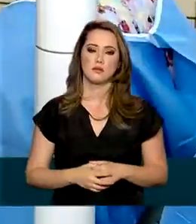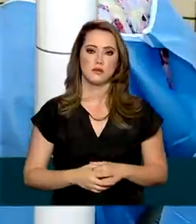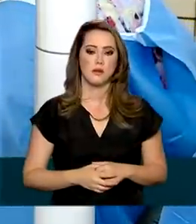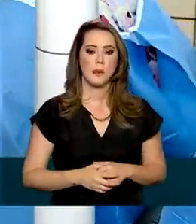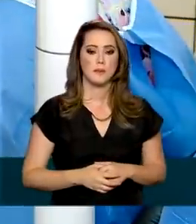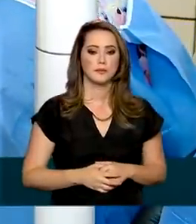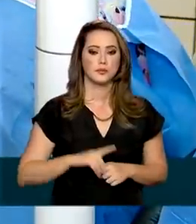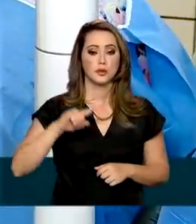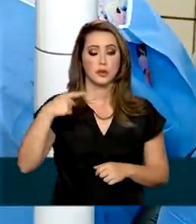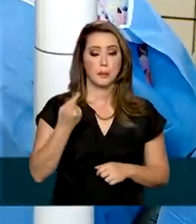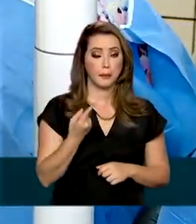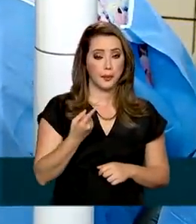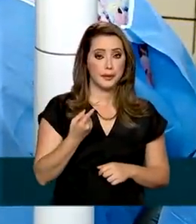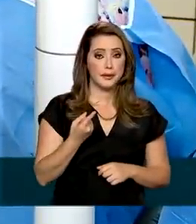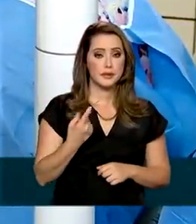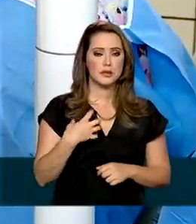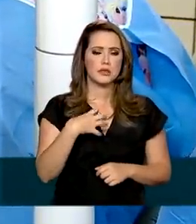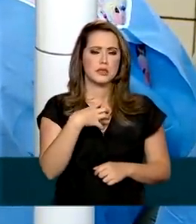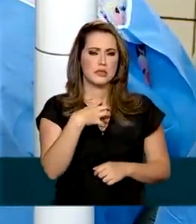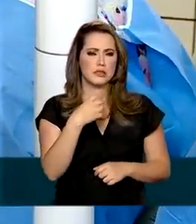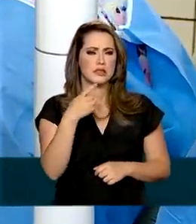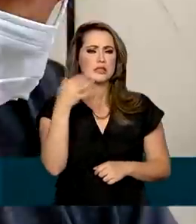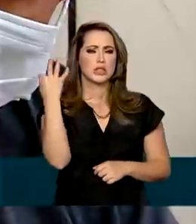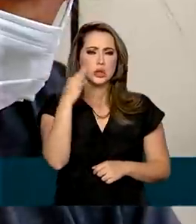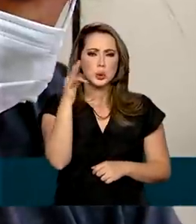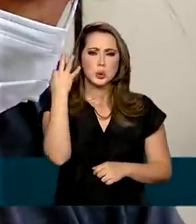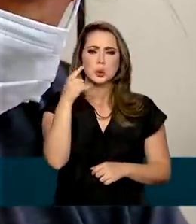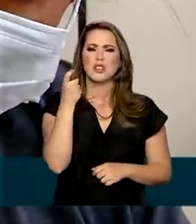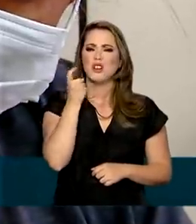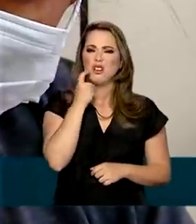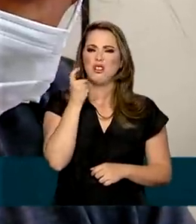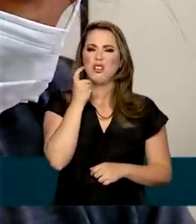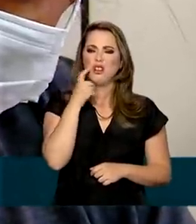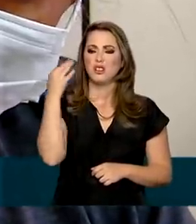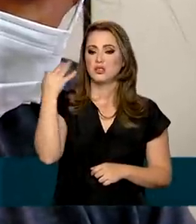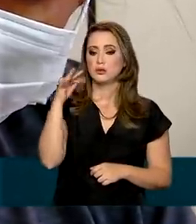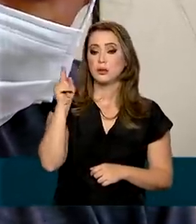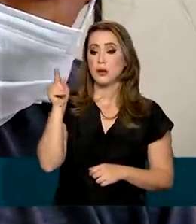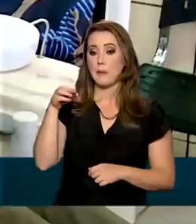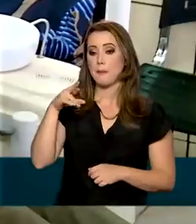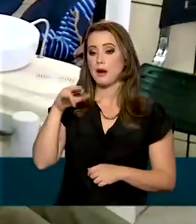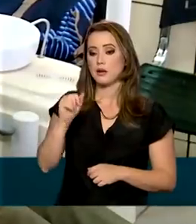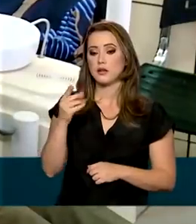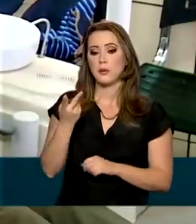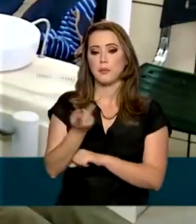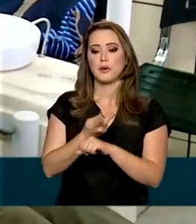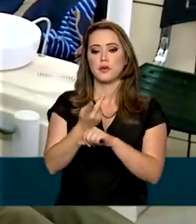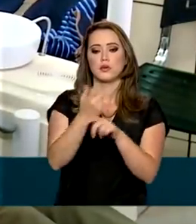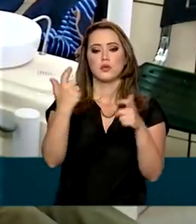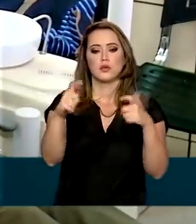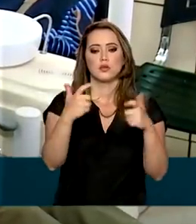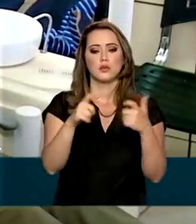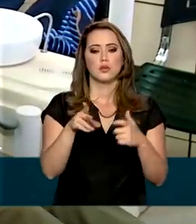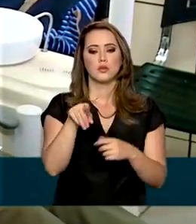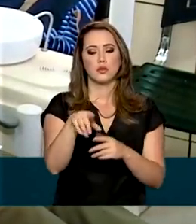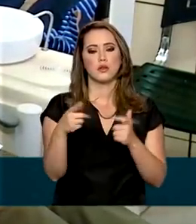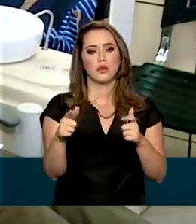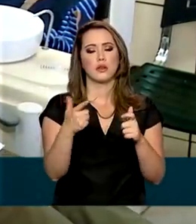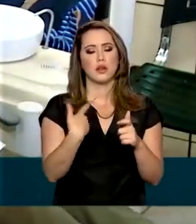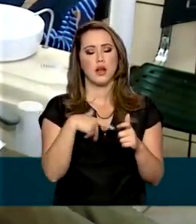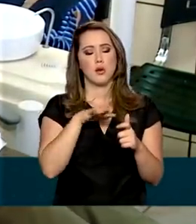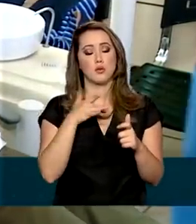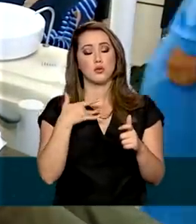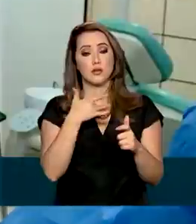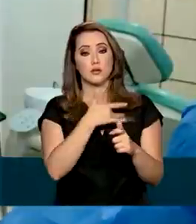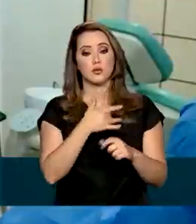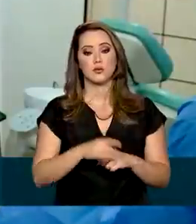Depois de alguns dias sentindo dor nos dentes, a Maria, que mora no Distrito Federal, procurou atendimento nesta unidade básica